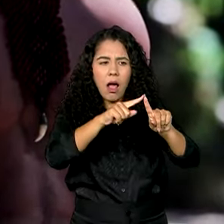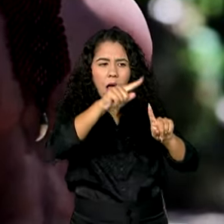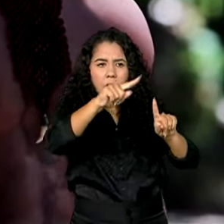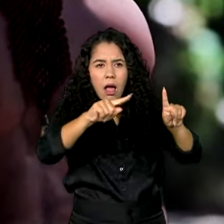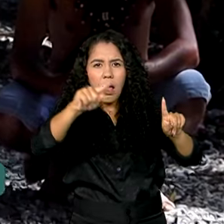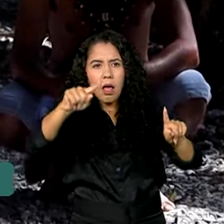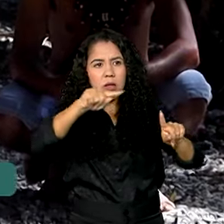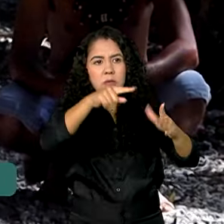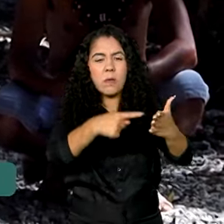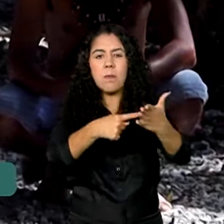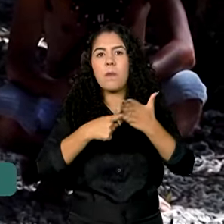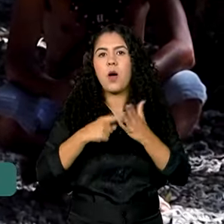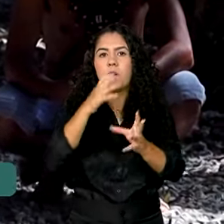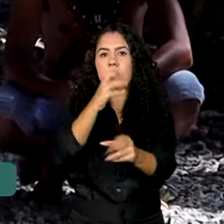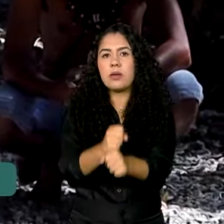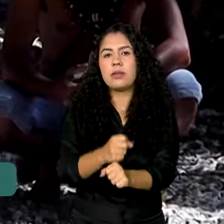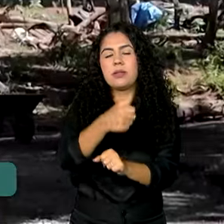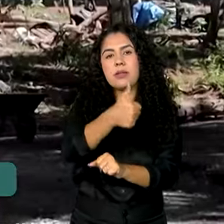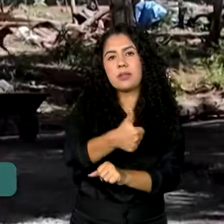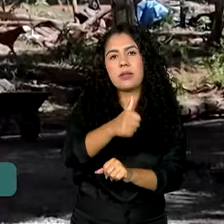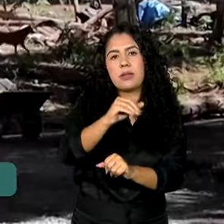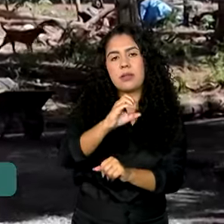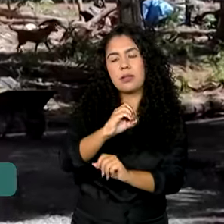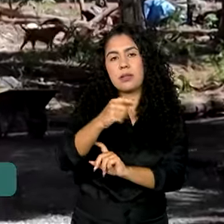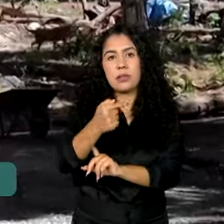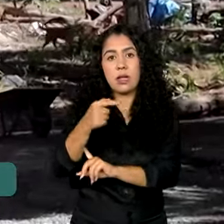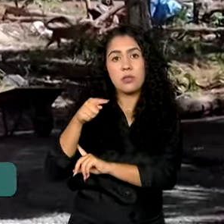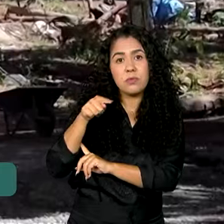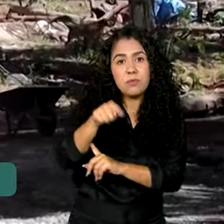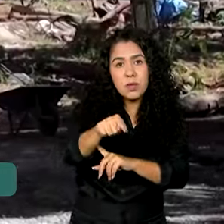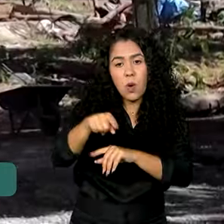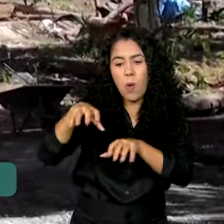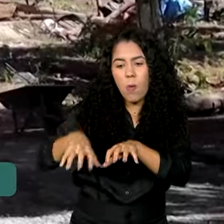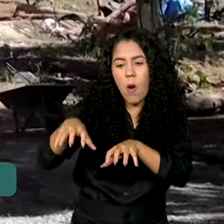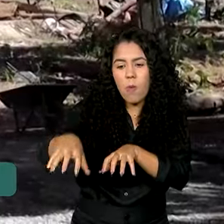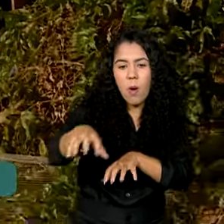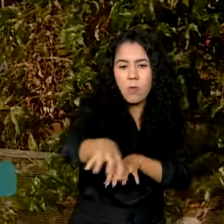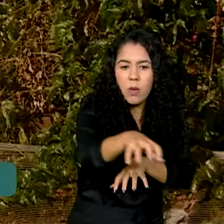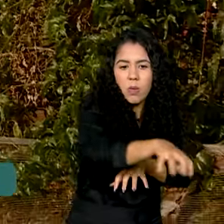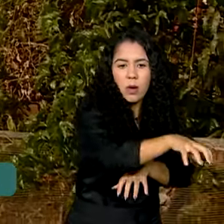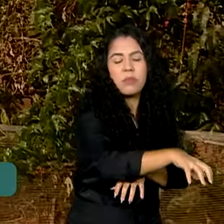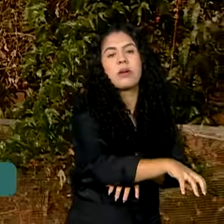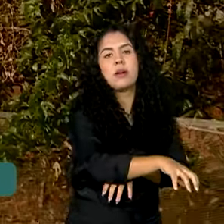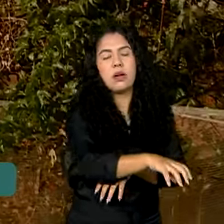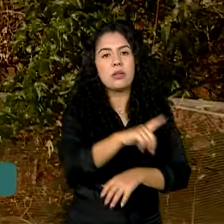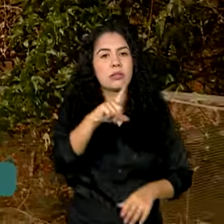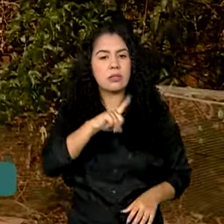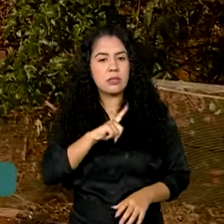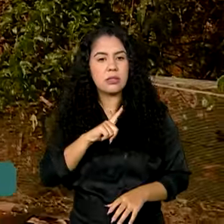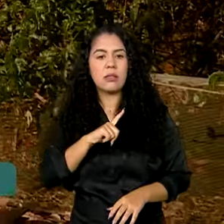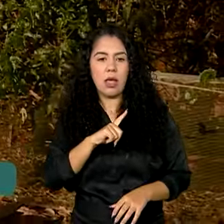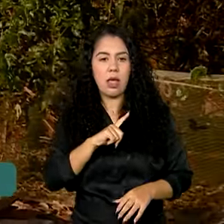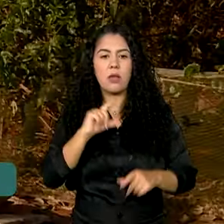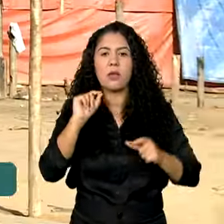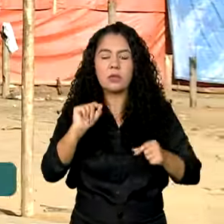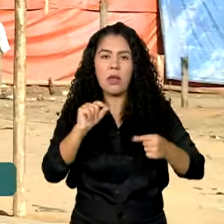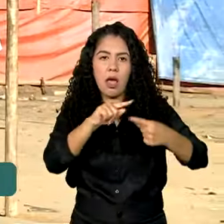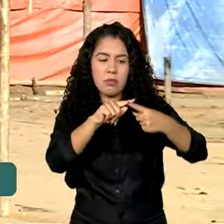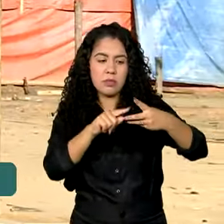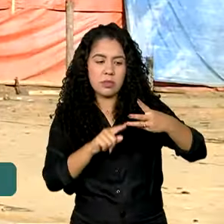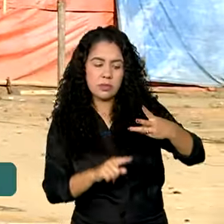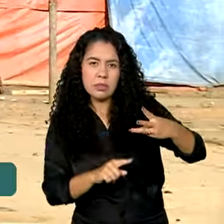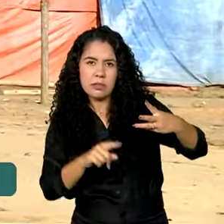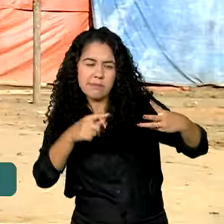107.500 domicílios. O número de pessoas que convivem com pelo menos um dos três aspectos